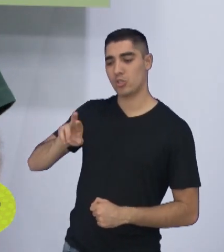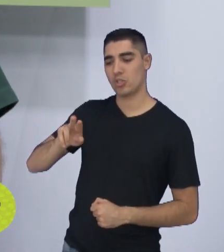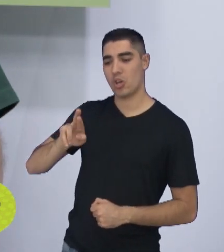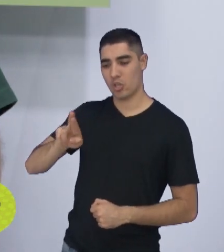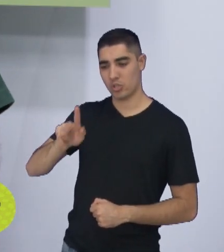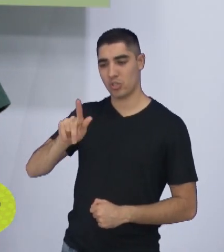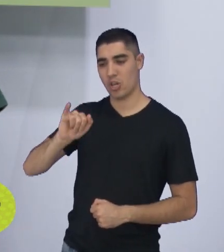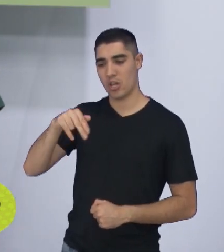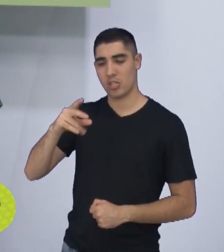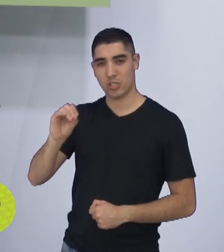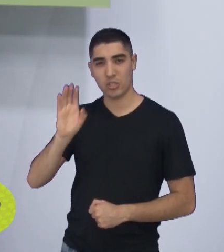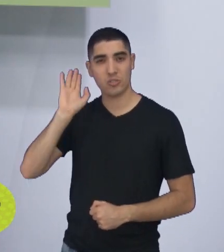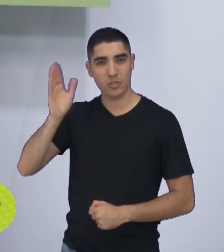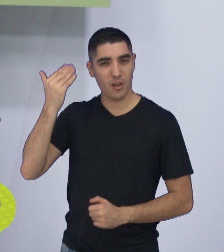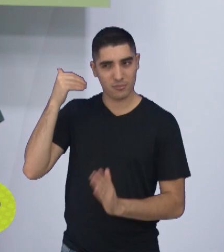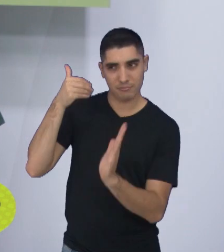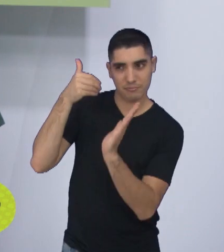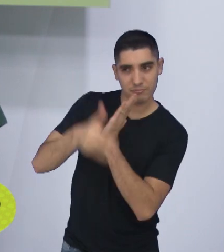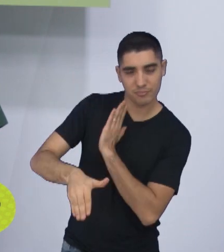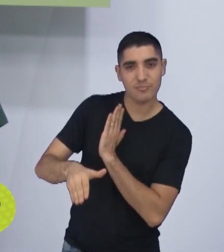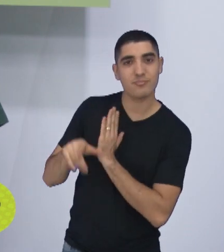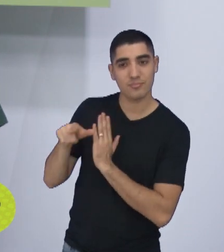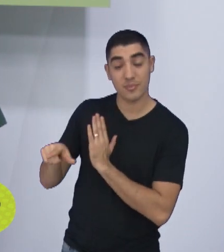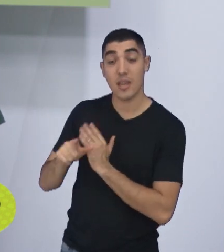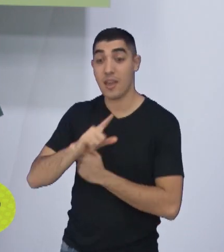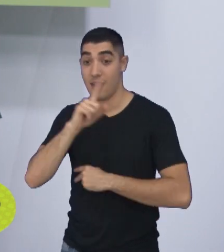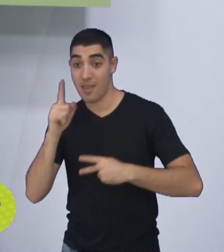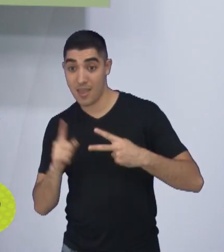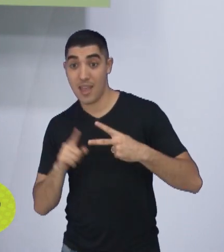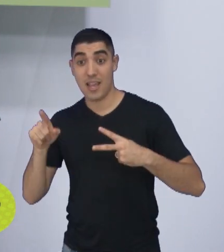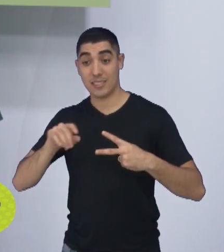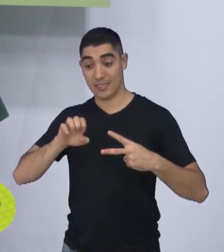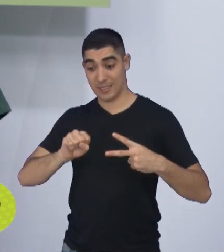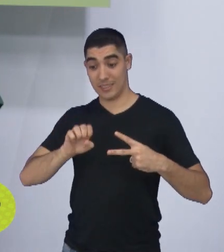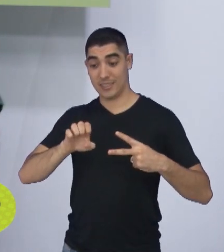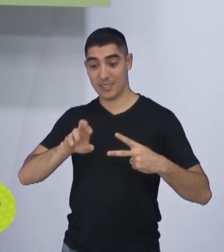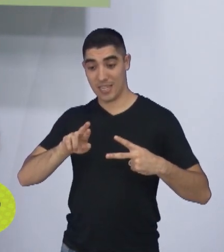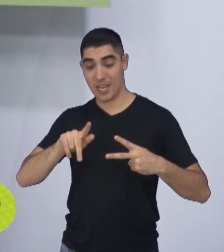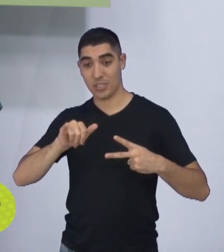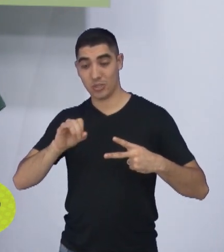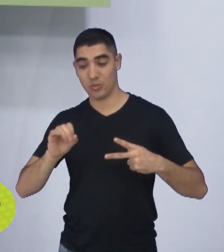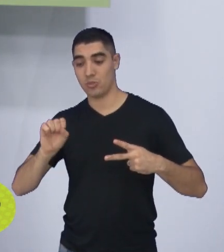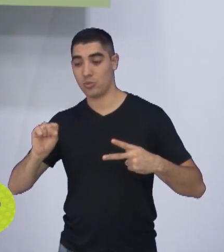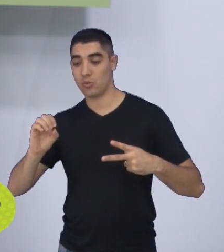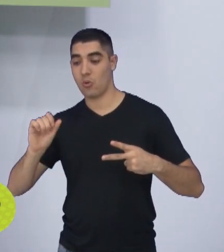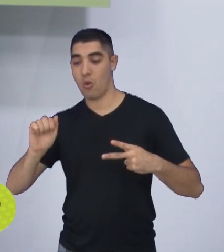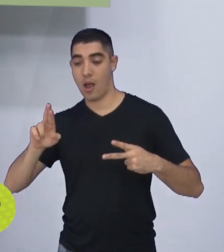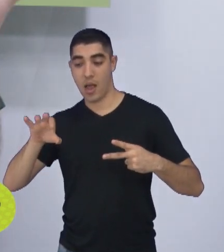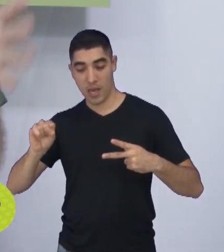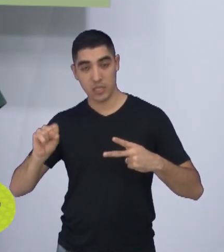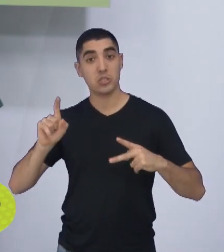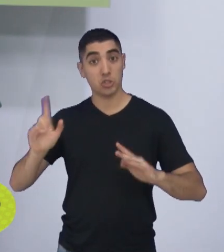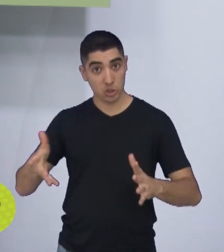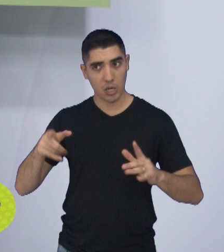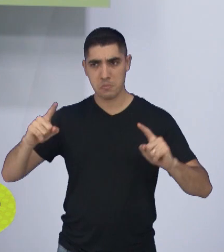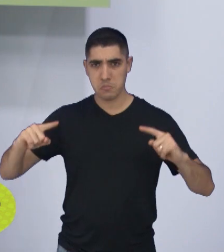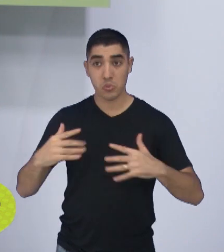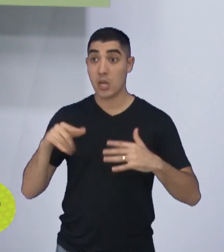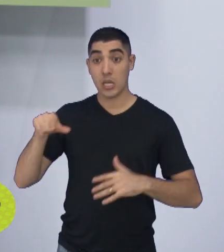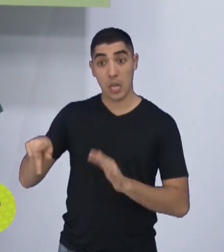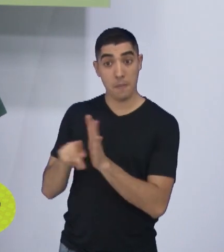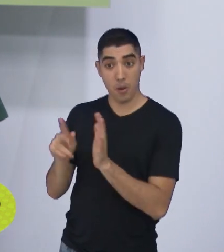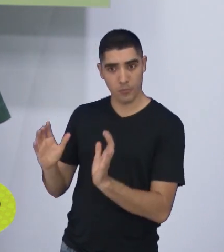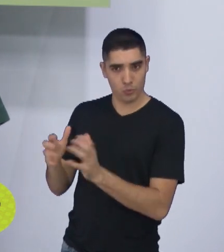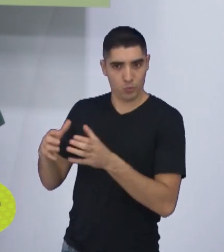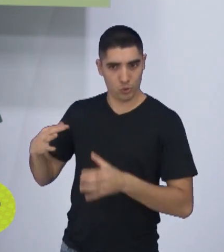na rodada antes, contra o São José, e o Sérgio Soares estreou contra o São José, não estava conhecendo o elenco ainda, e pegou esse time do Juventus, que não